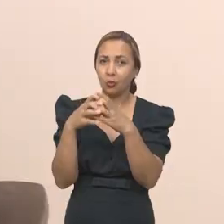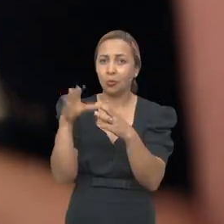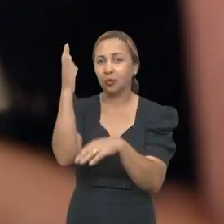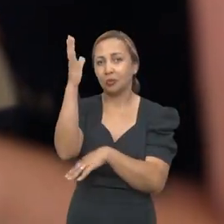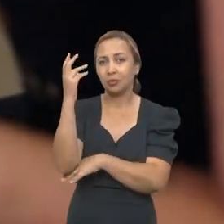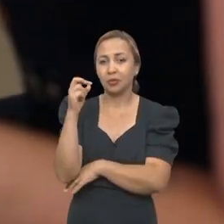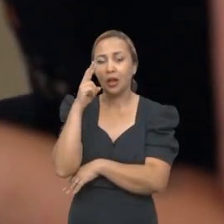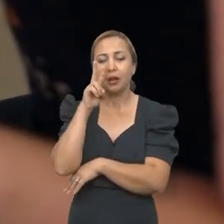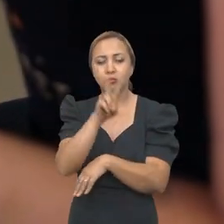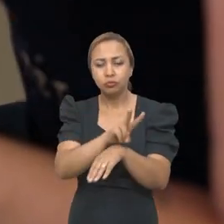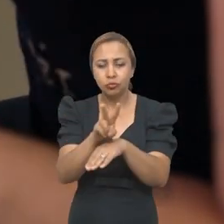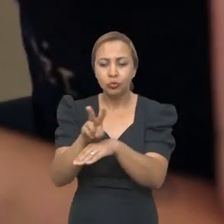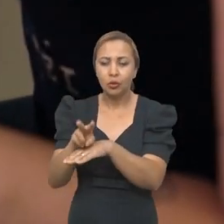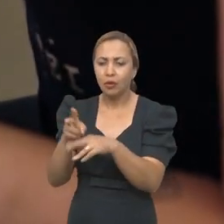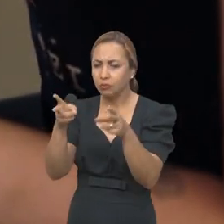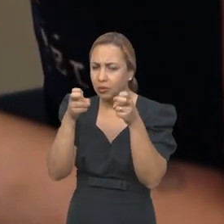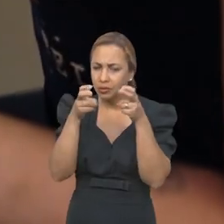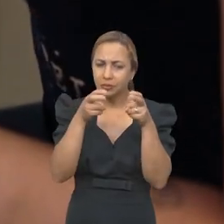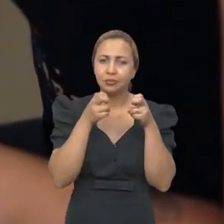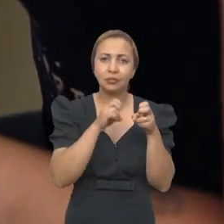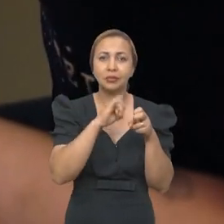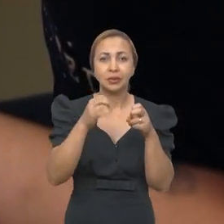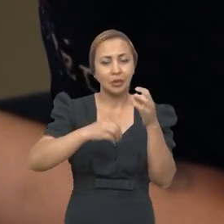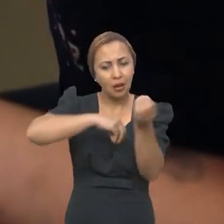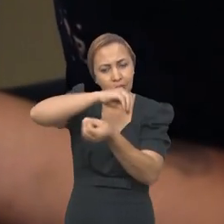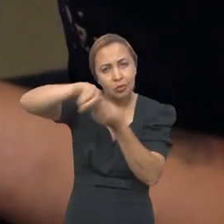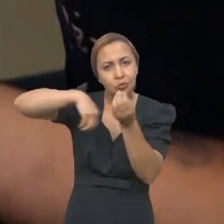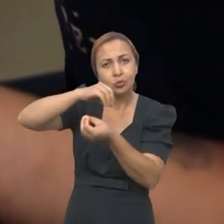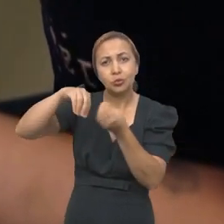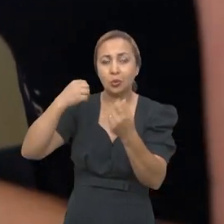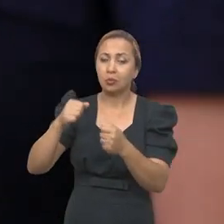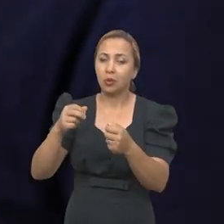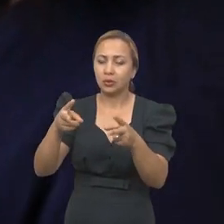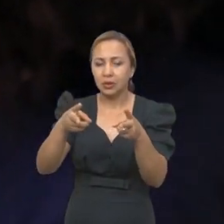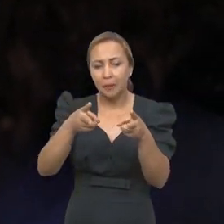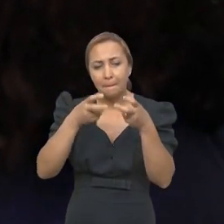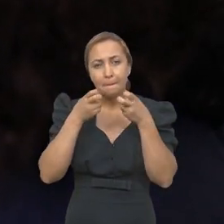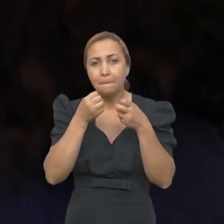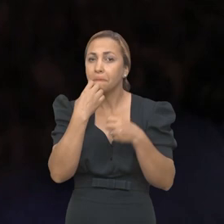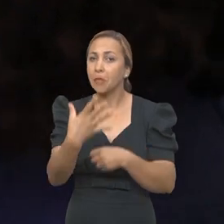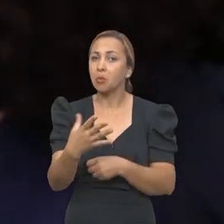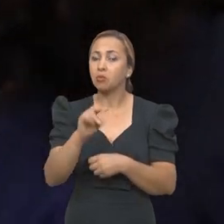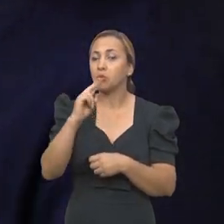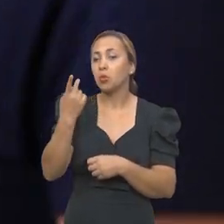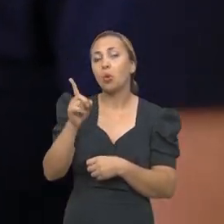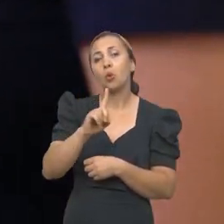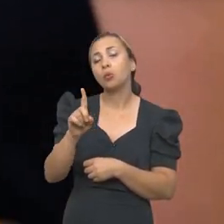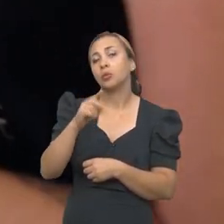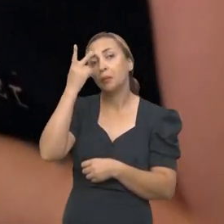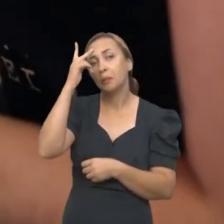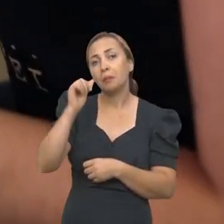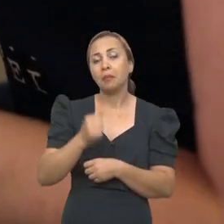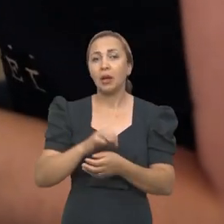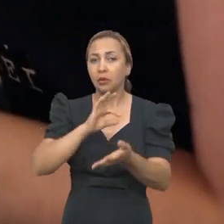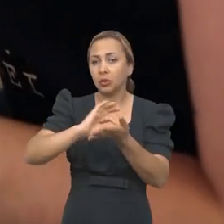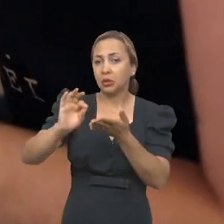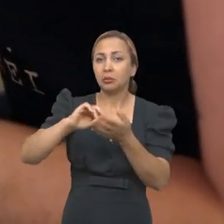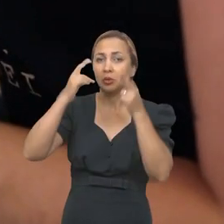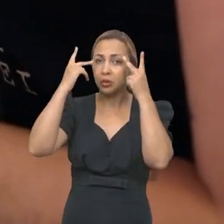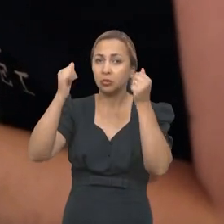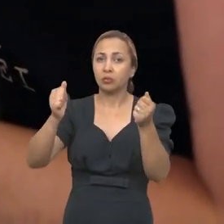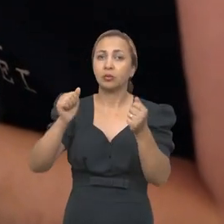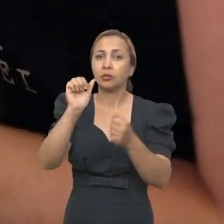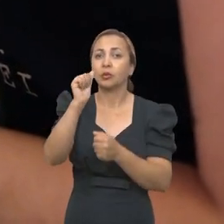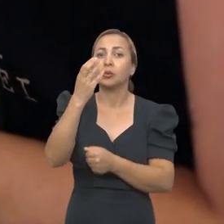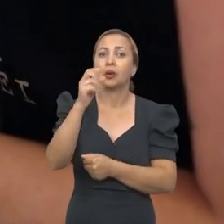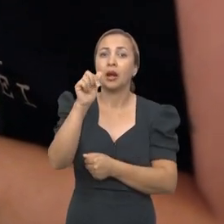dessa planta. E o que a gente buscou foi verificar se esses compostos podem ser atrativos ou não para essa espécie de inimigo